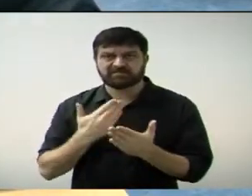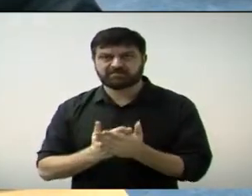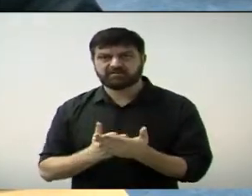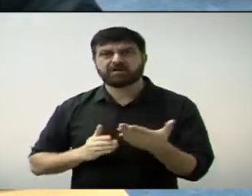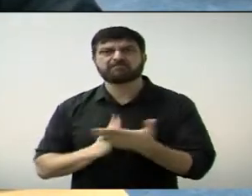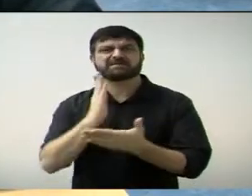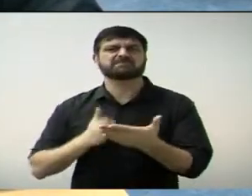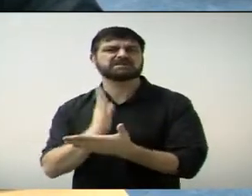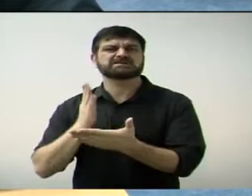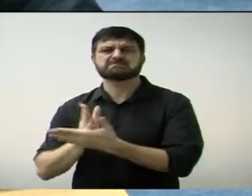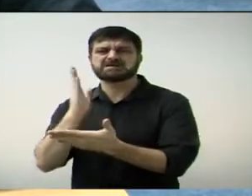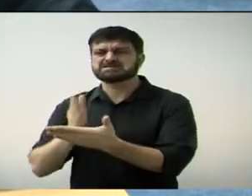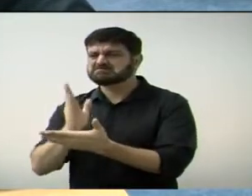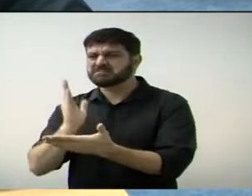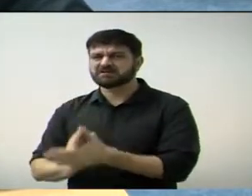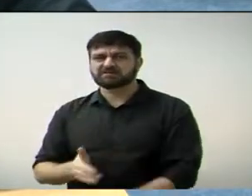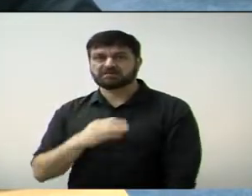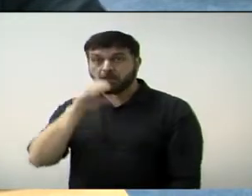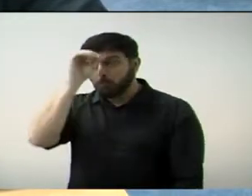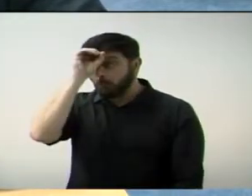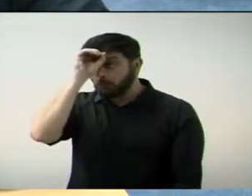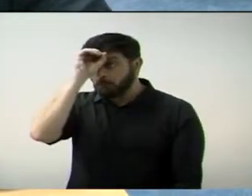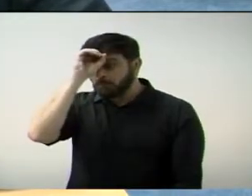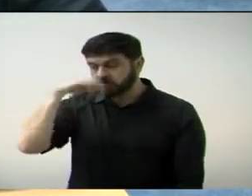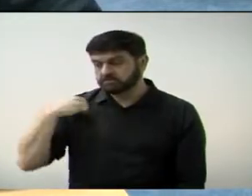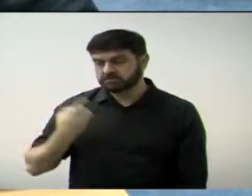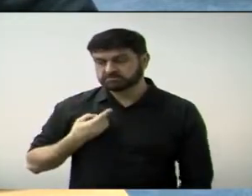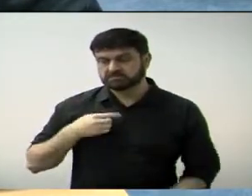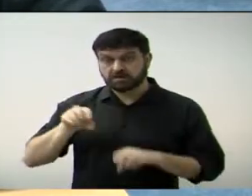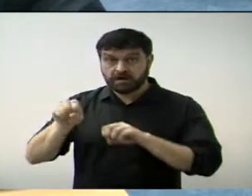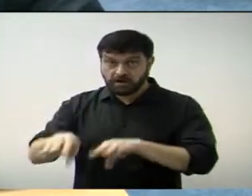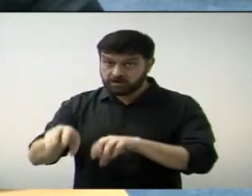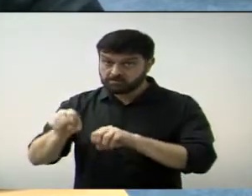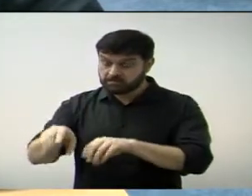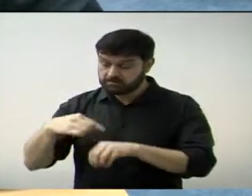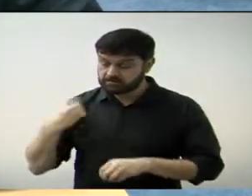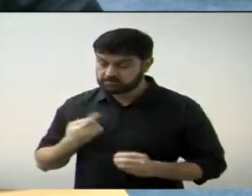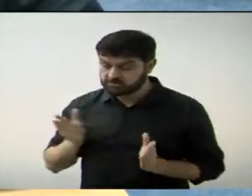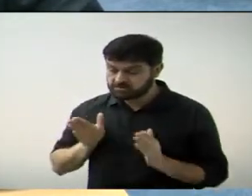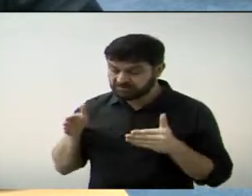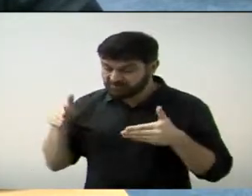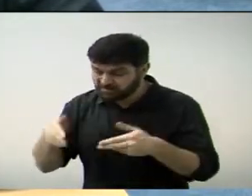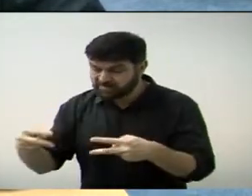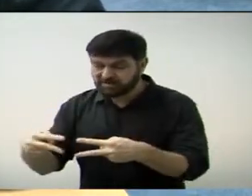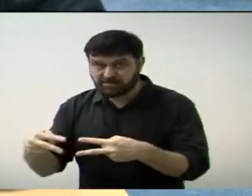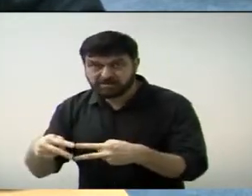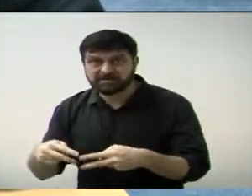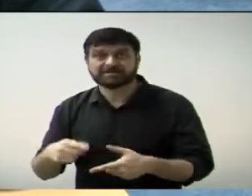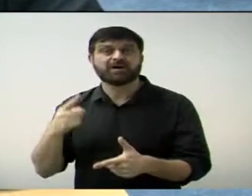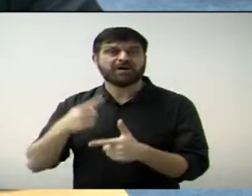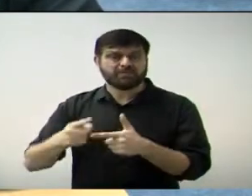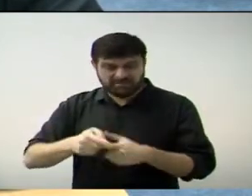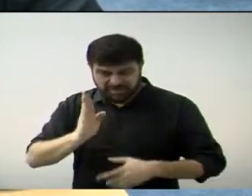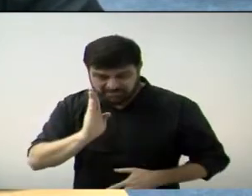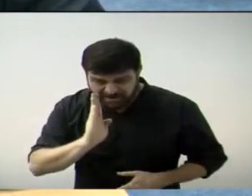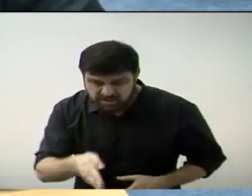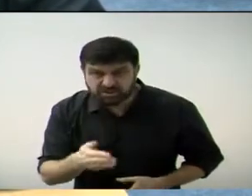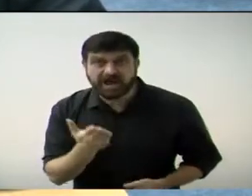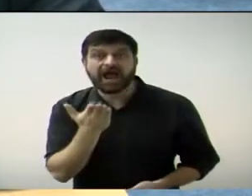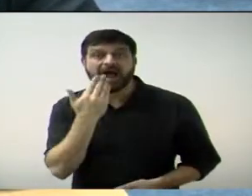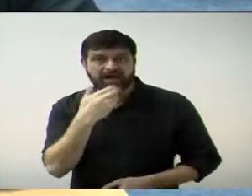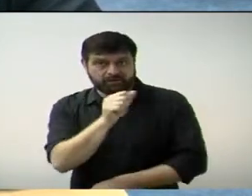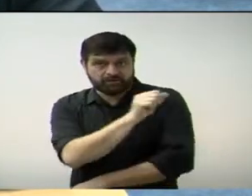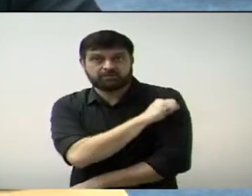estudos. Acho que a educação aqui, estamos falando aqui em tudo que aconteceu na cidade, de merenda, de ovo de Páscoa,